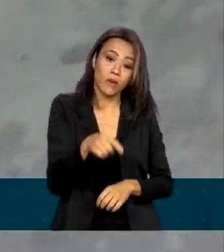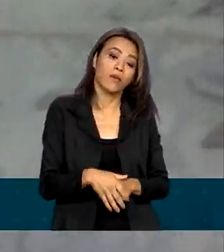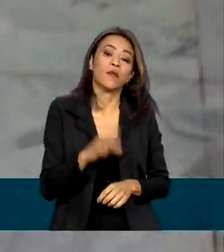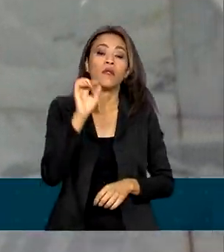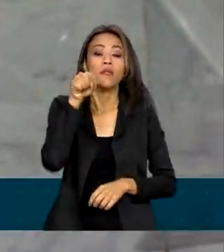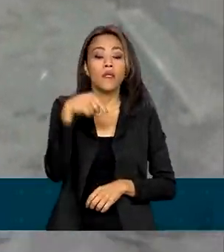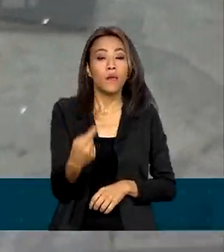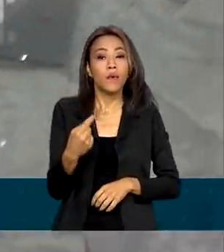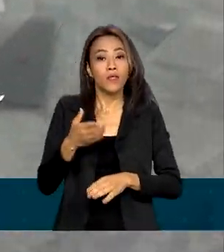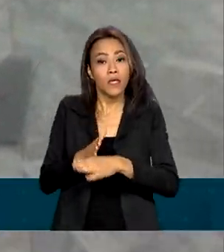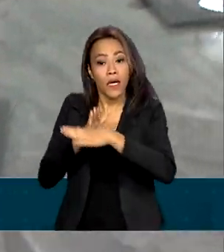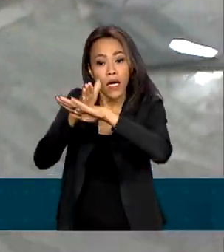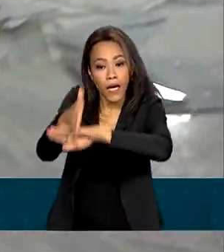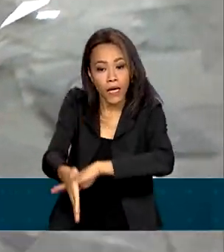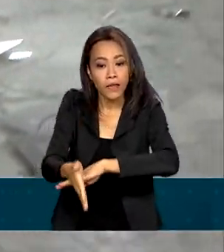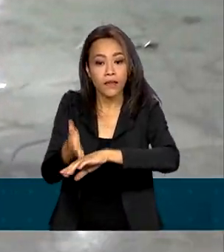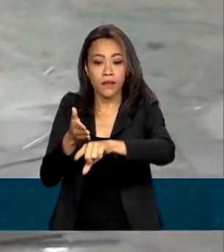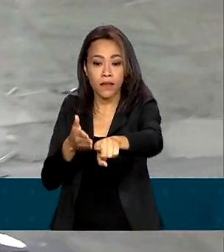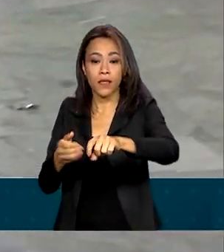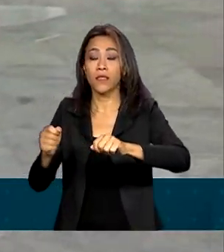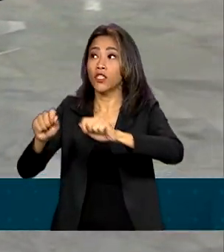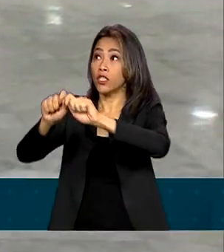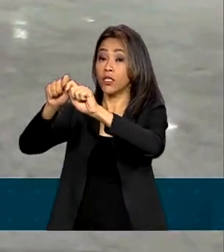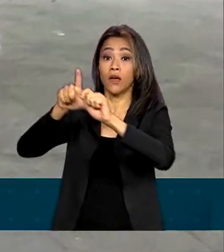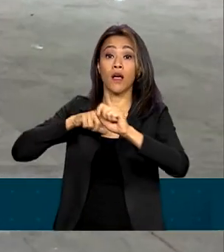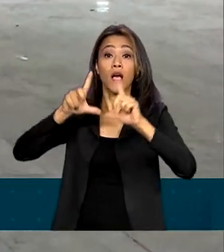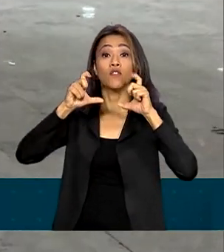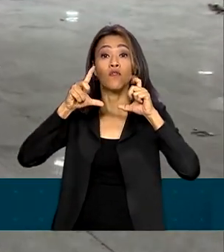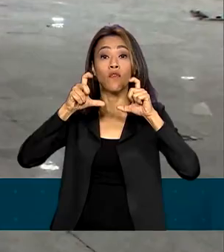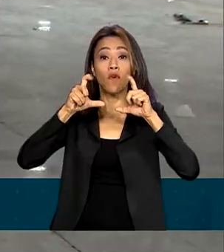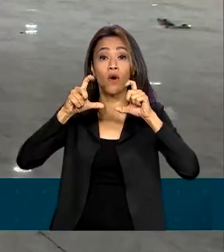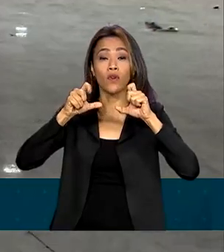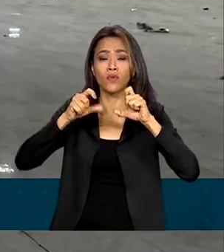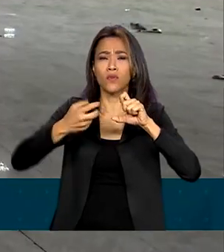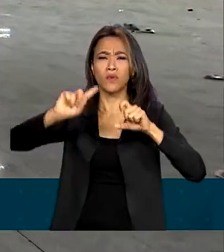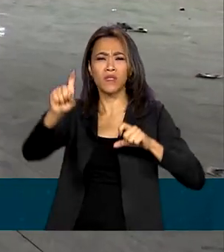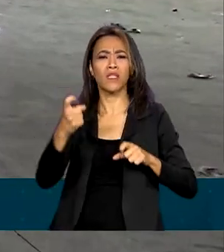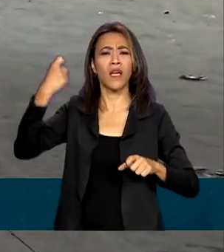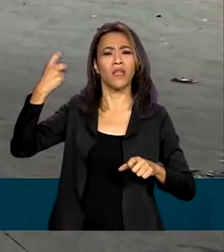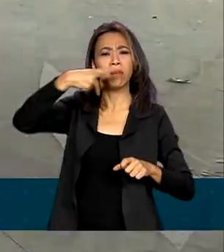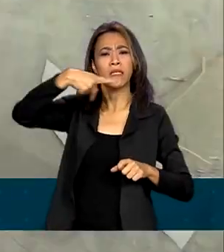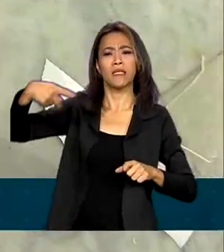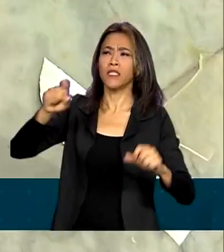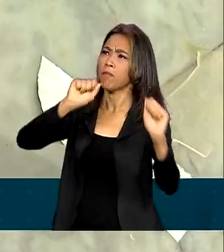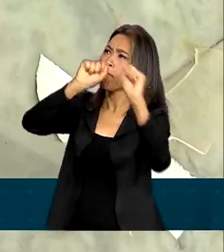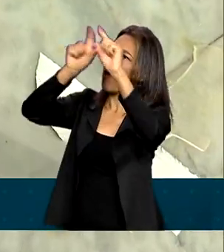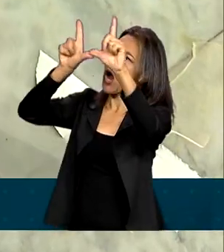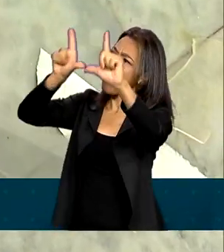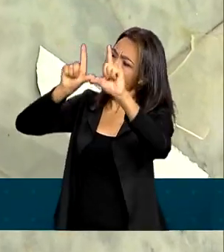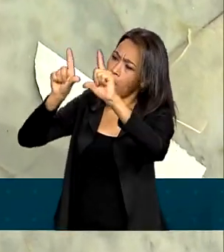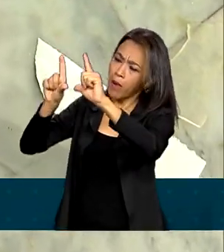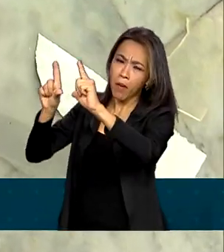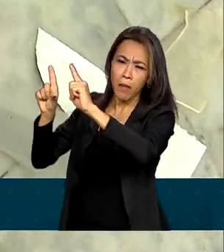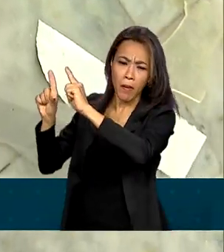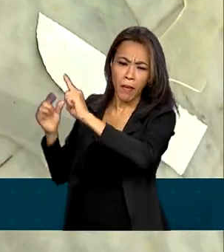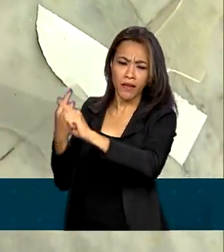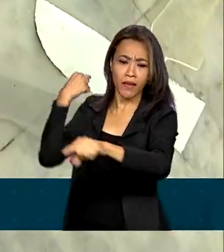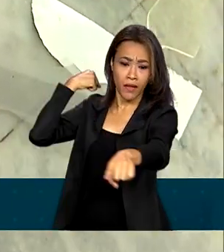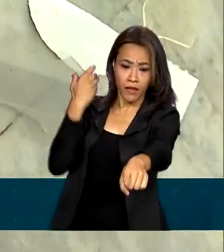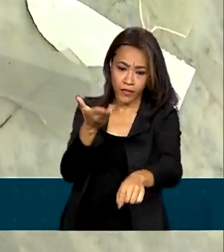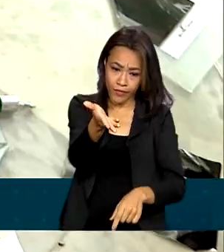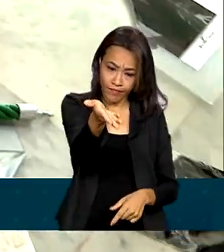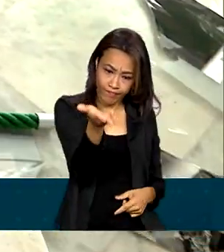entrada do Palácio do Planalto, existia a galeria com as fotos de todos os ex-presidentes, desde o Marechal Deodoro da